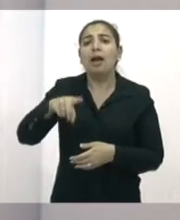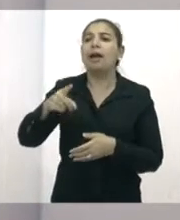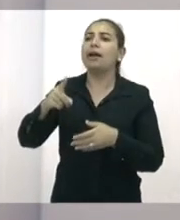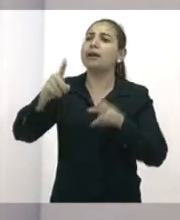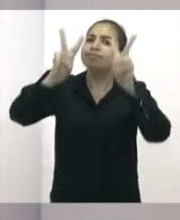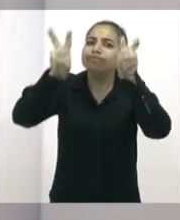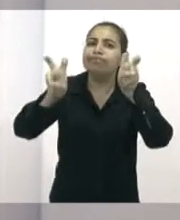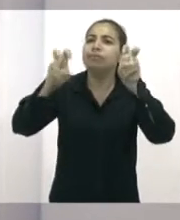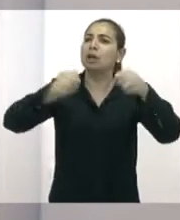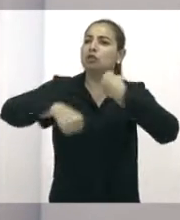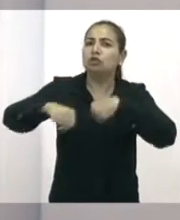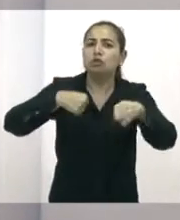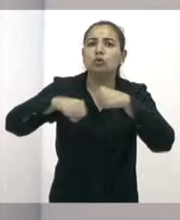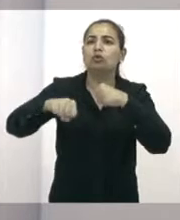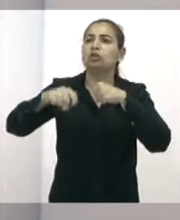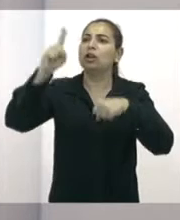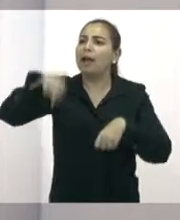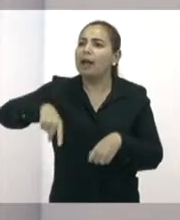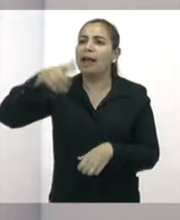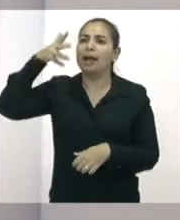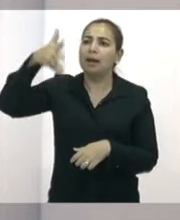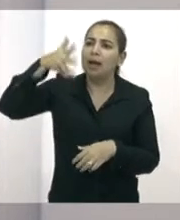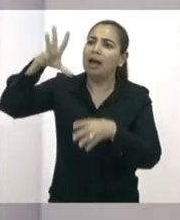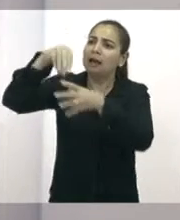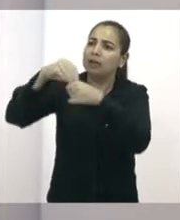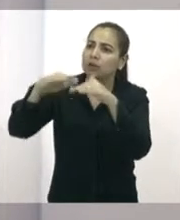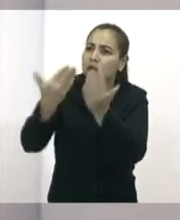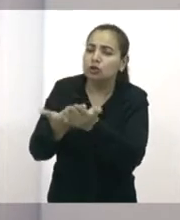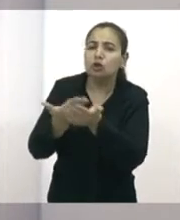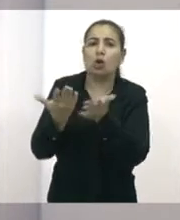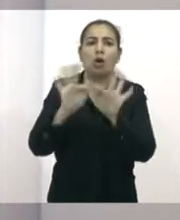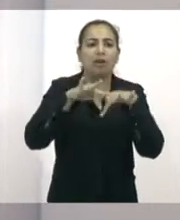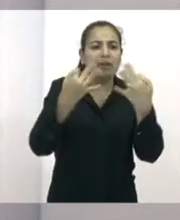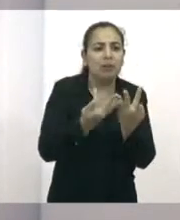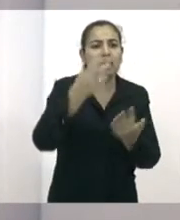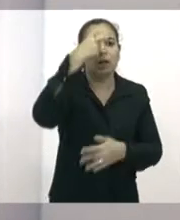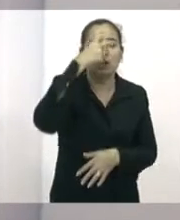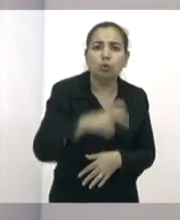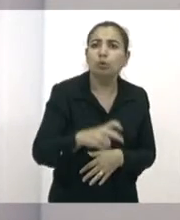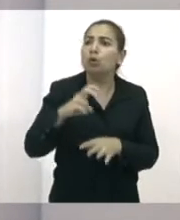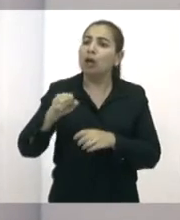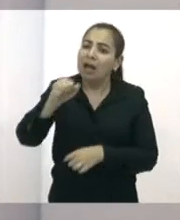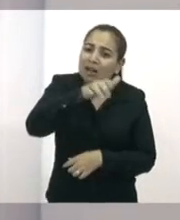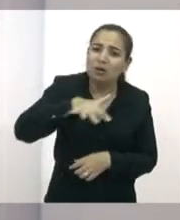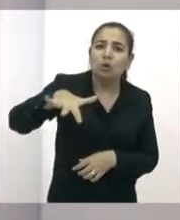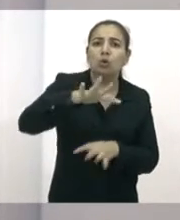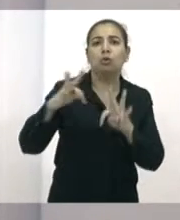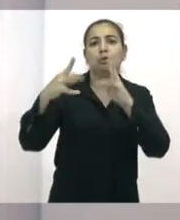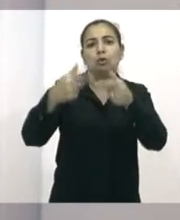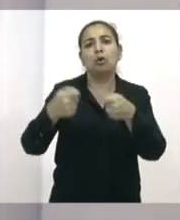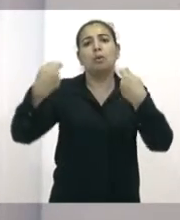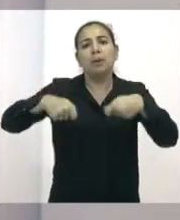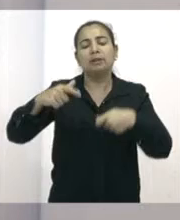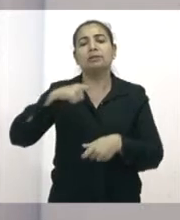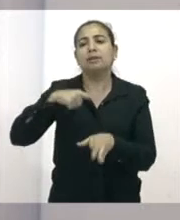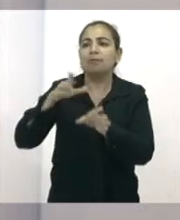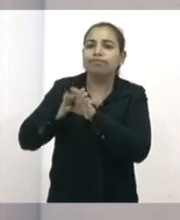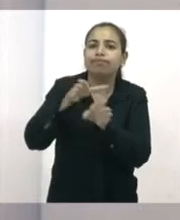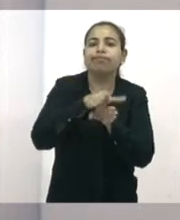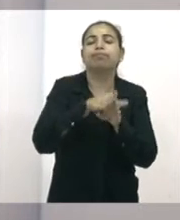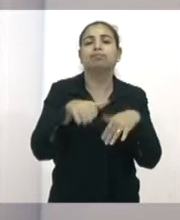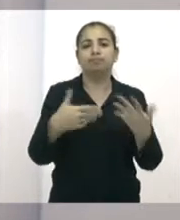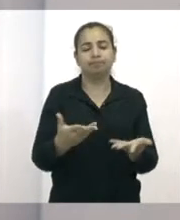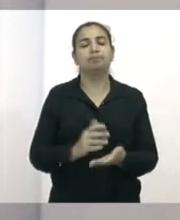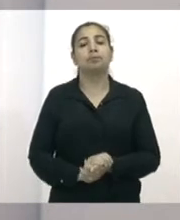temática na sociedade, na escola, na família, na cultura, em todos os ambientes. E aí não vale só apenas a Lei Maria da